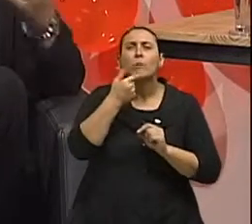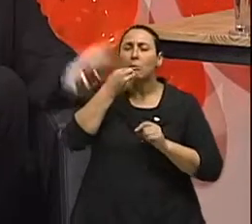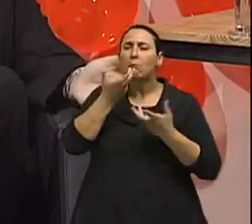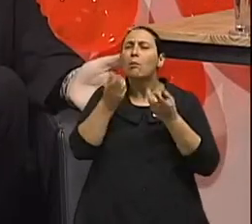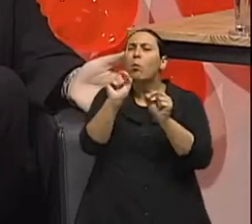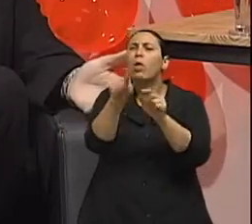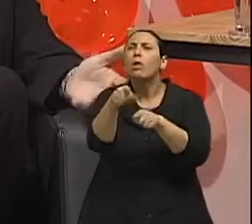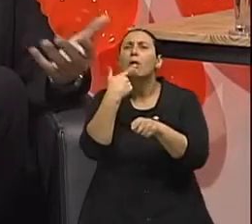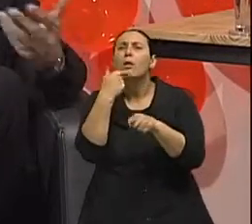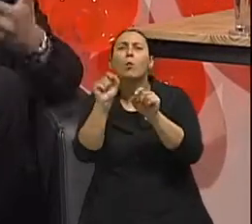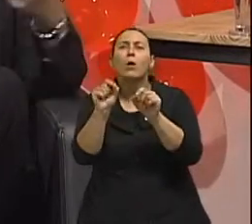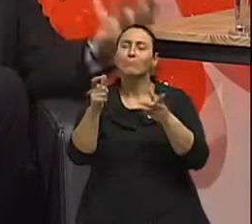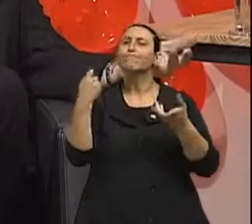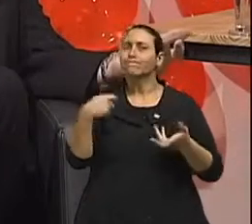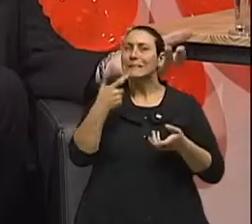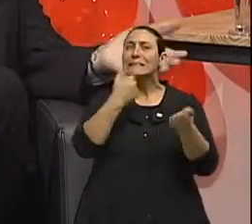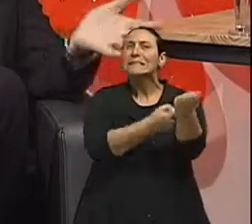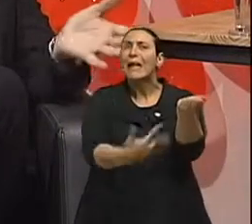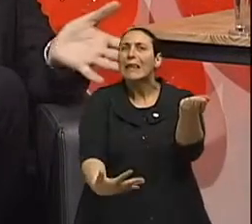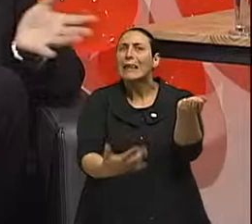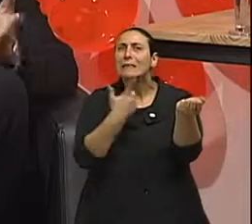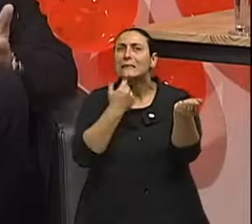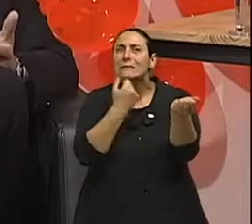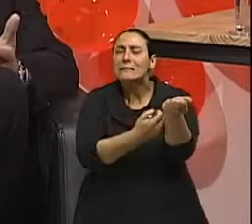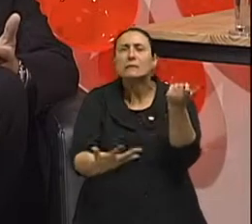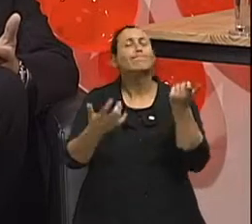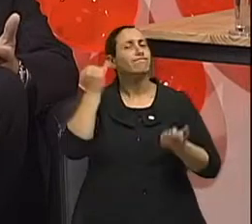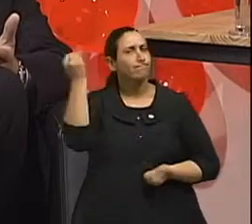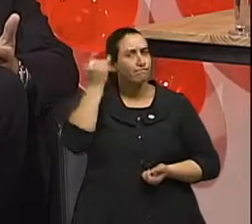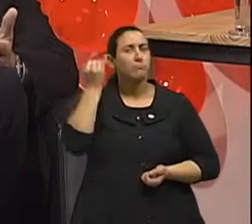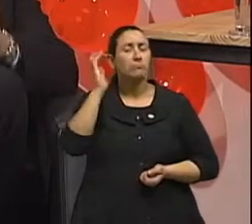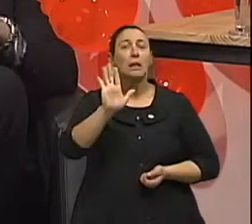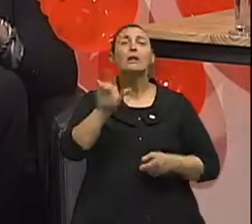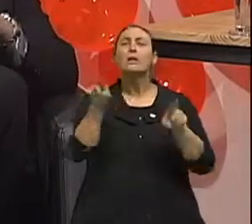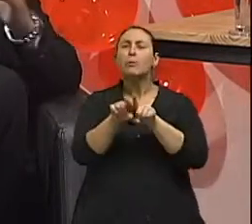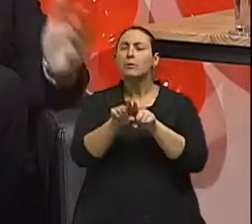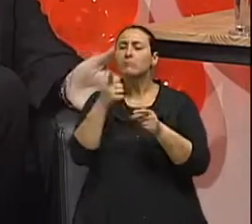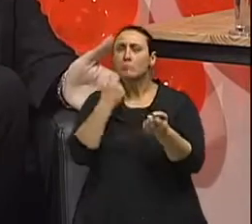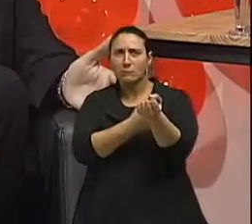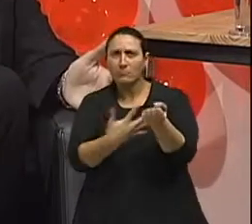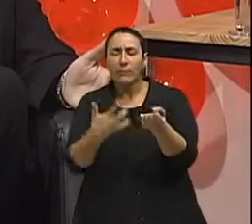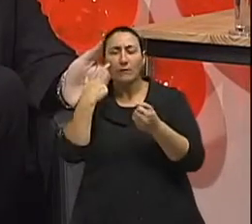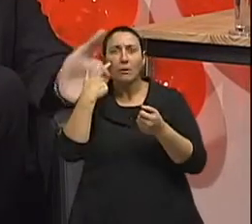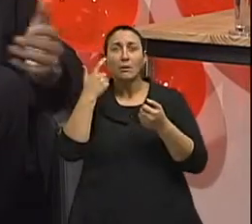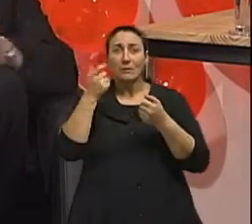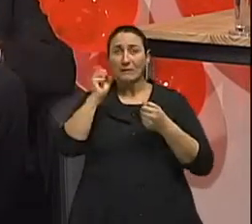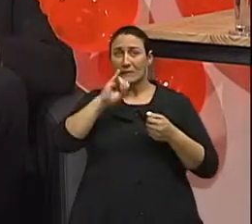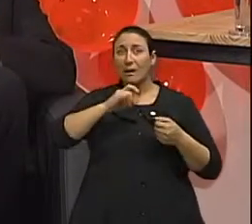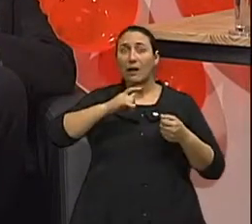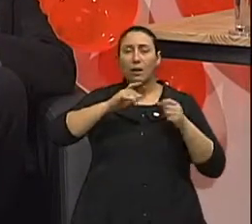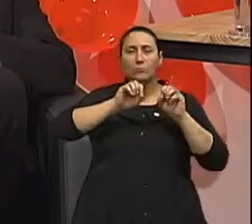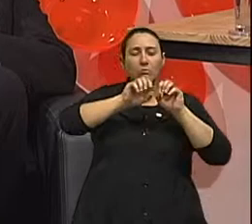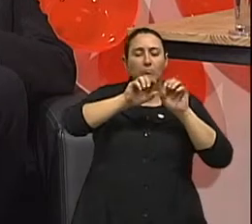mas pode ser uma doença muito séria. E se chegar a tempo, existe uma possibilidade de cura ainda. Se chegarmos tarde demais, não